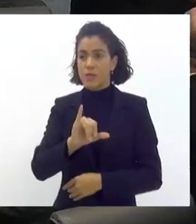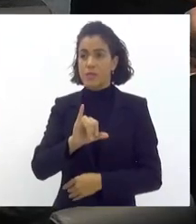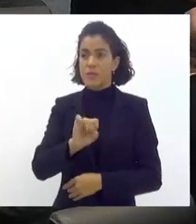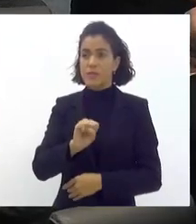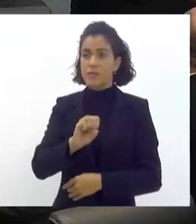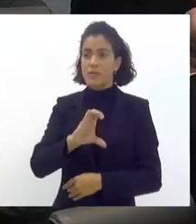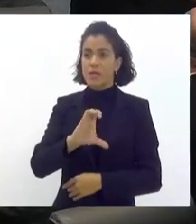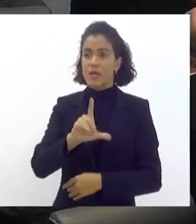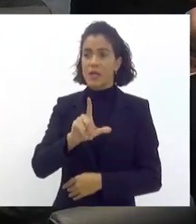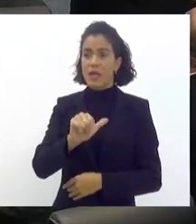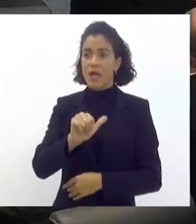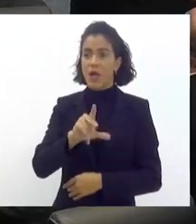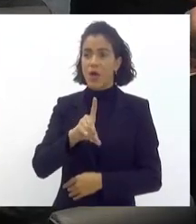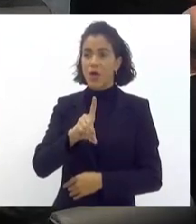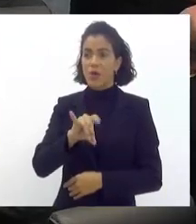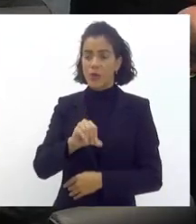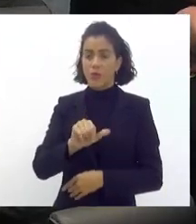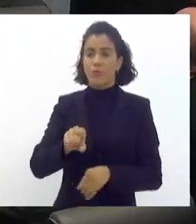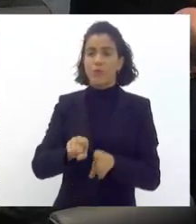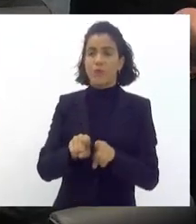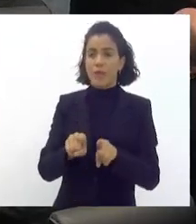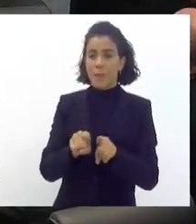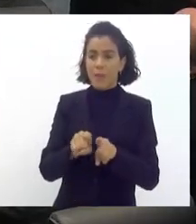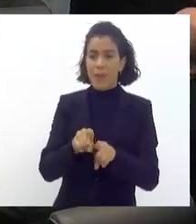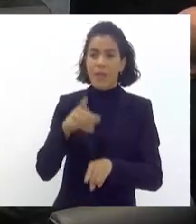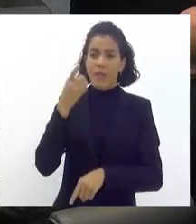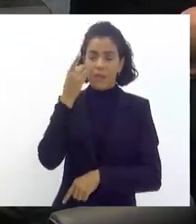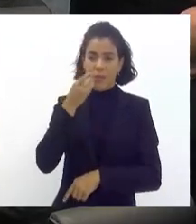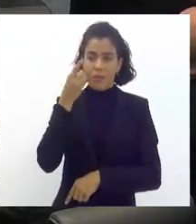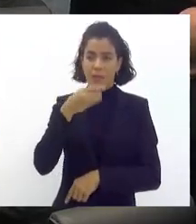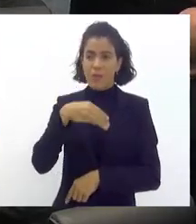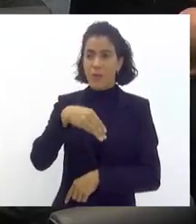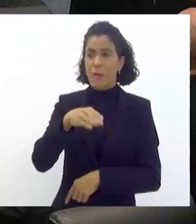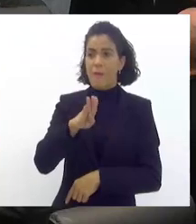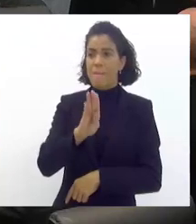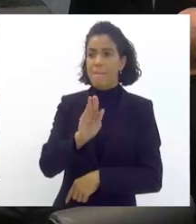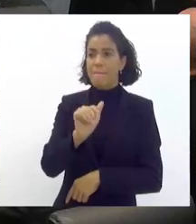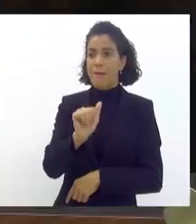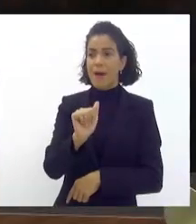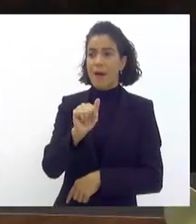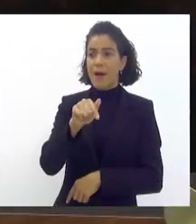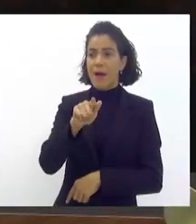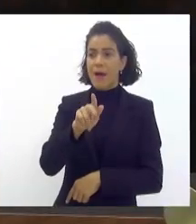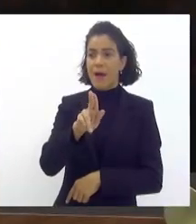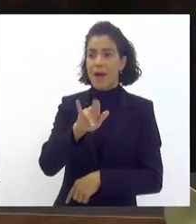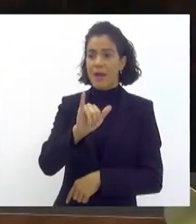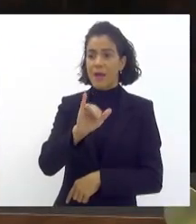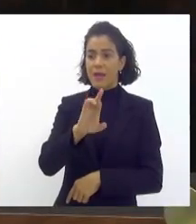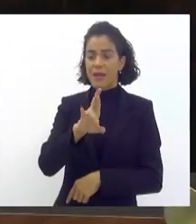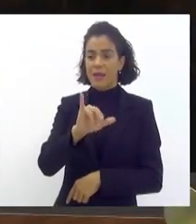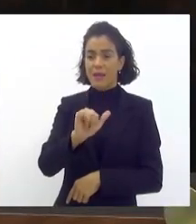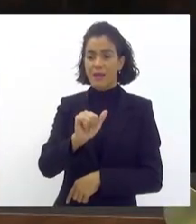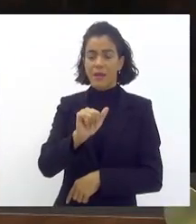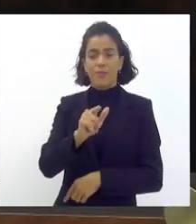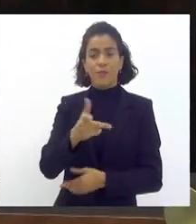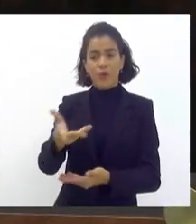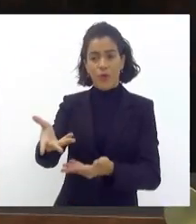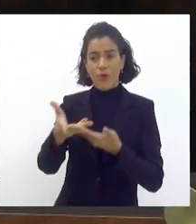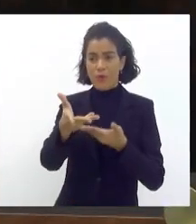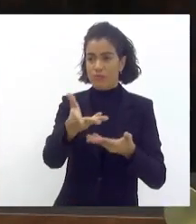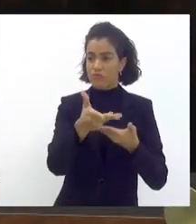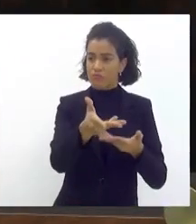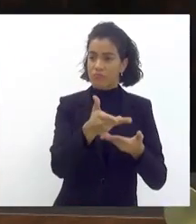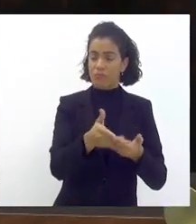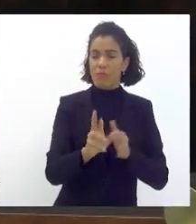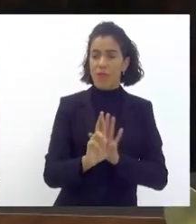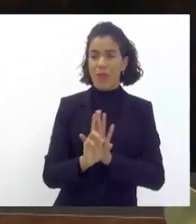vice-prefeito da cidade de Niterói, meu irmão, deputado Bagueira, conosco aqui. Cumprimentar a cada representante, diretor,